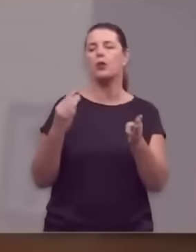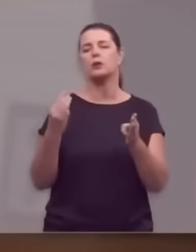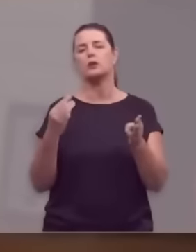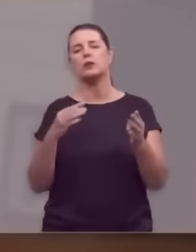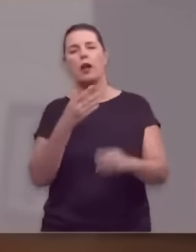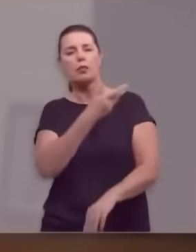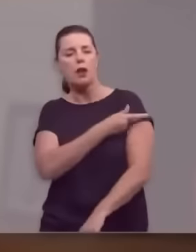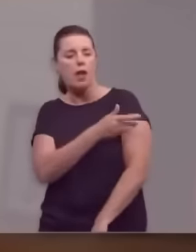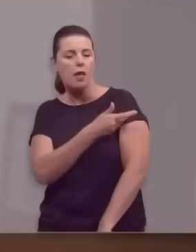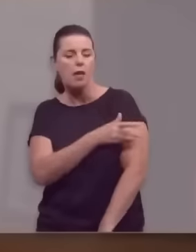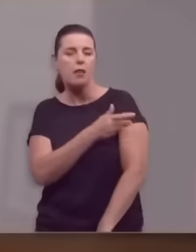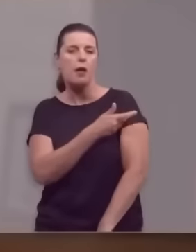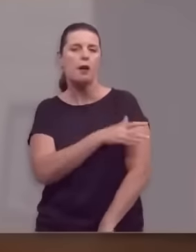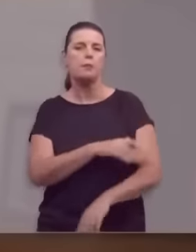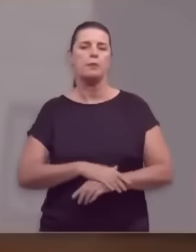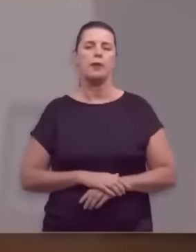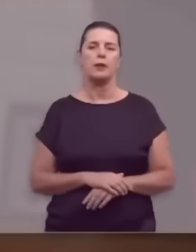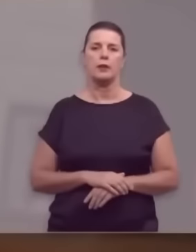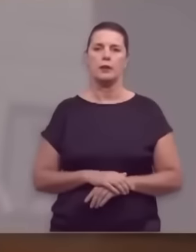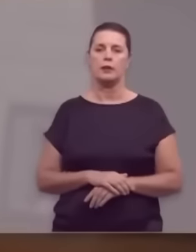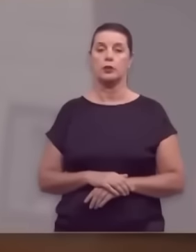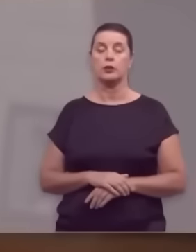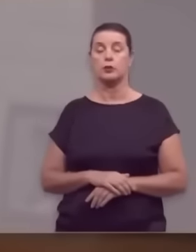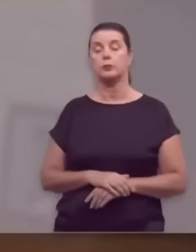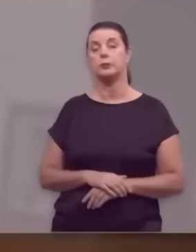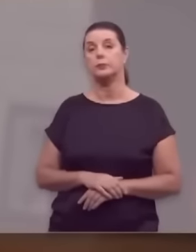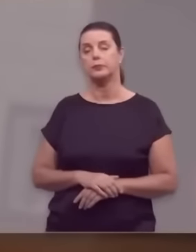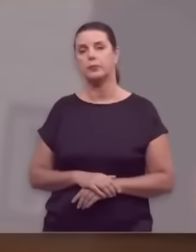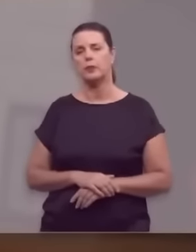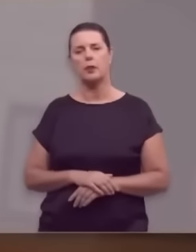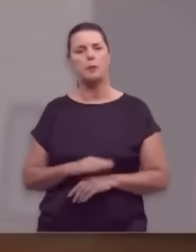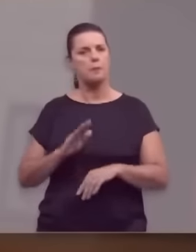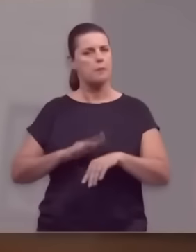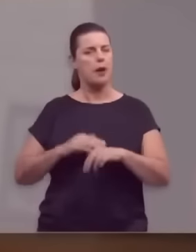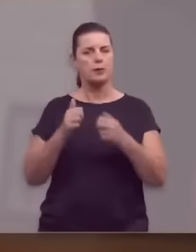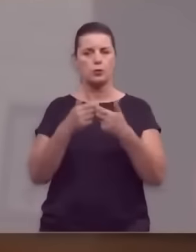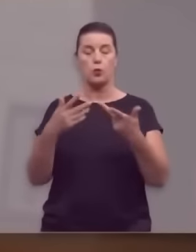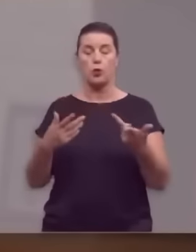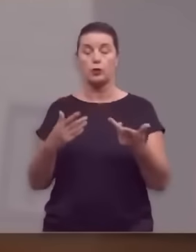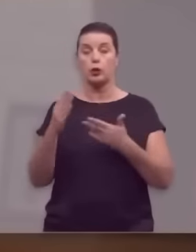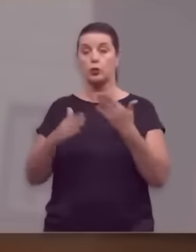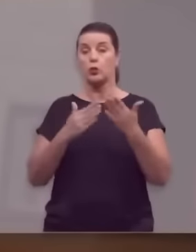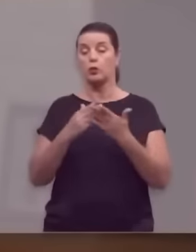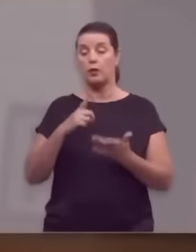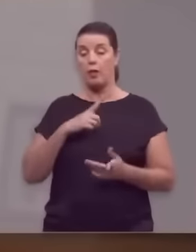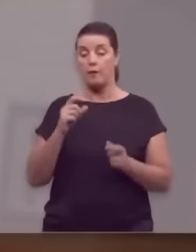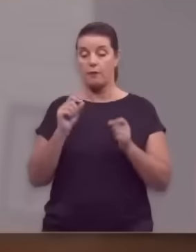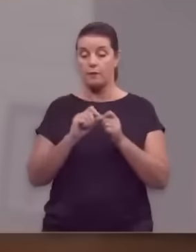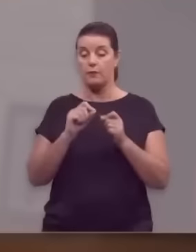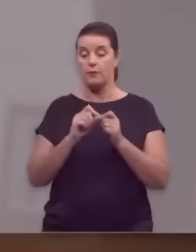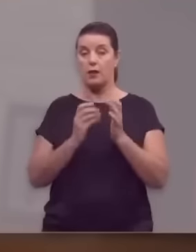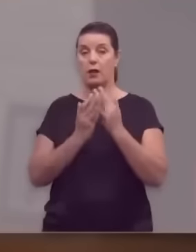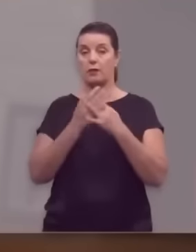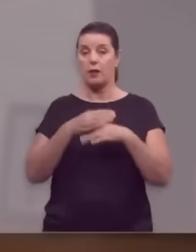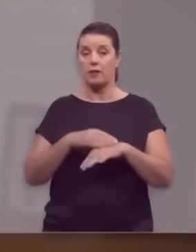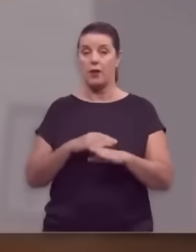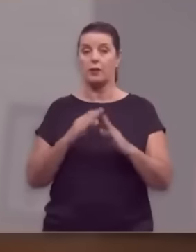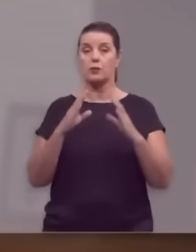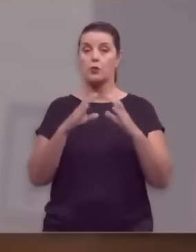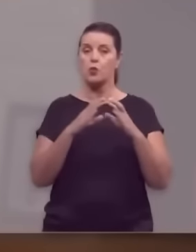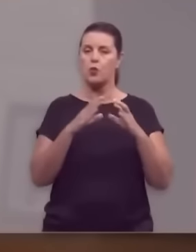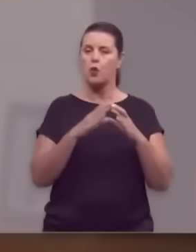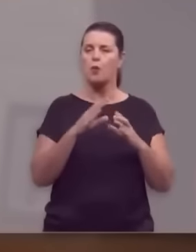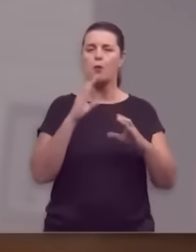além de treinamentos, podcasts, rádio e muito mais. Tudo o que tem sido feito pela nossa equipe de